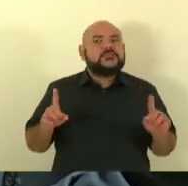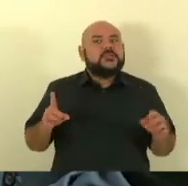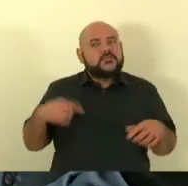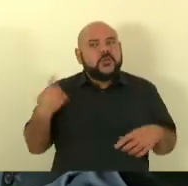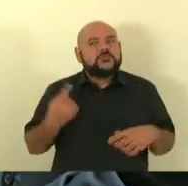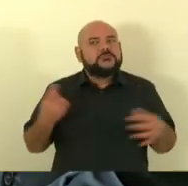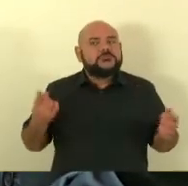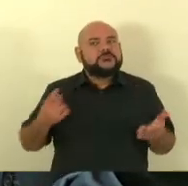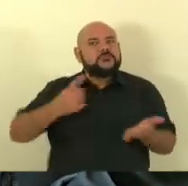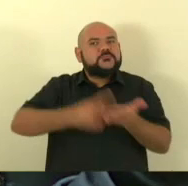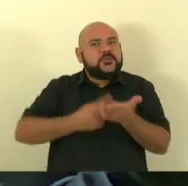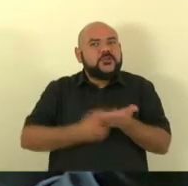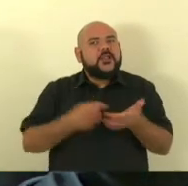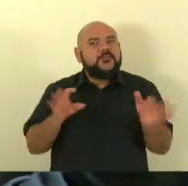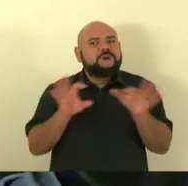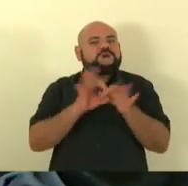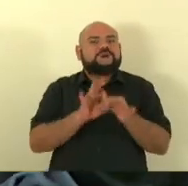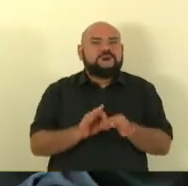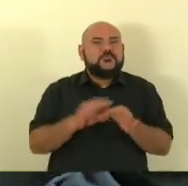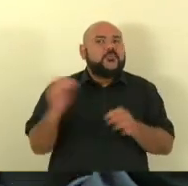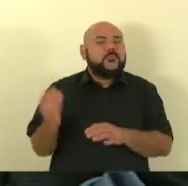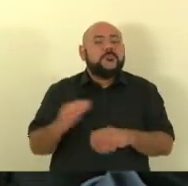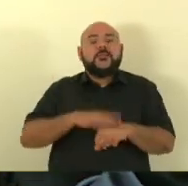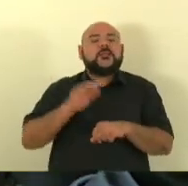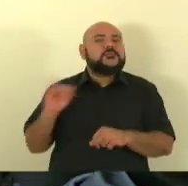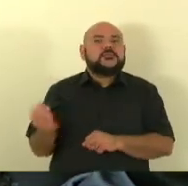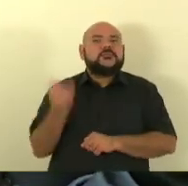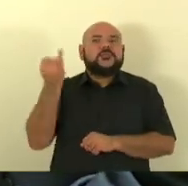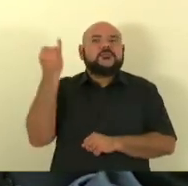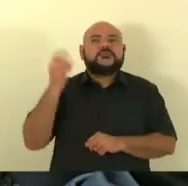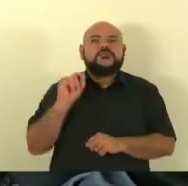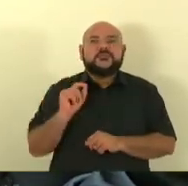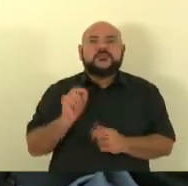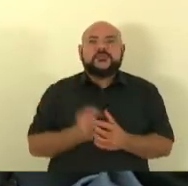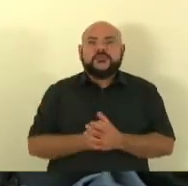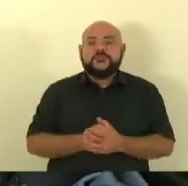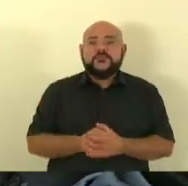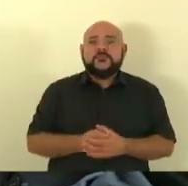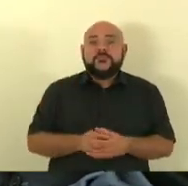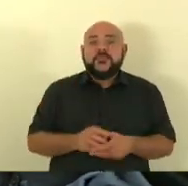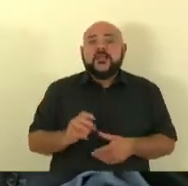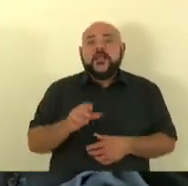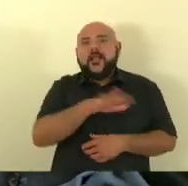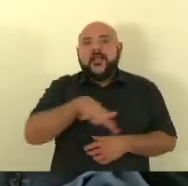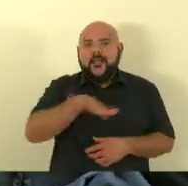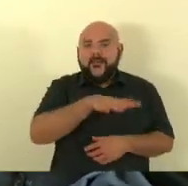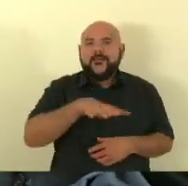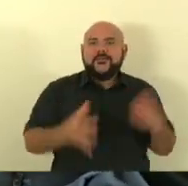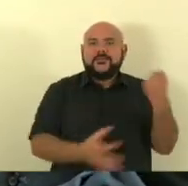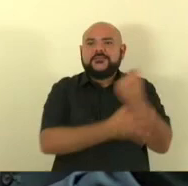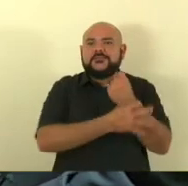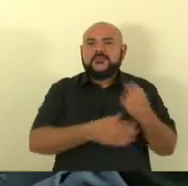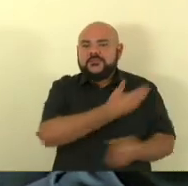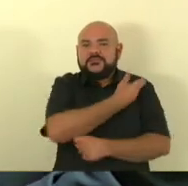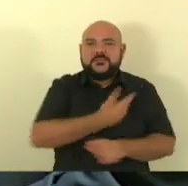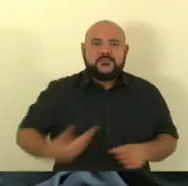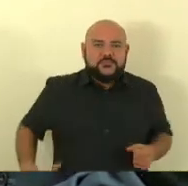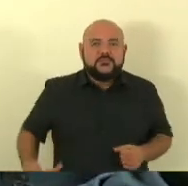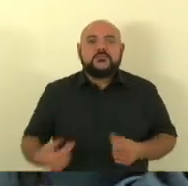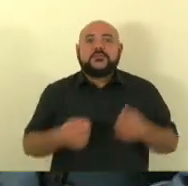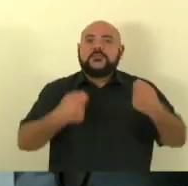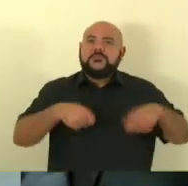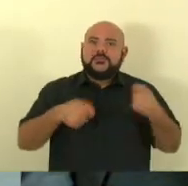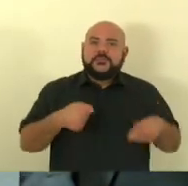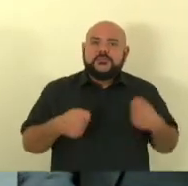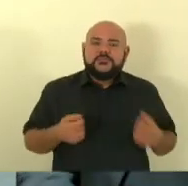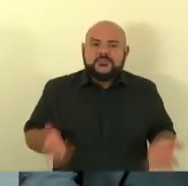compreendia que o mais importante é que as nossas categorias de segurança pública fossem contempladas e não o que nós achávamos